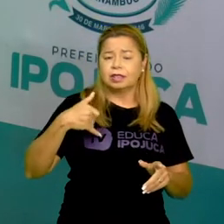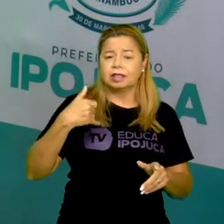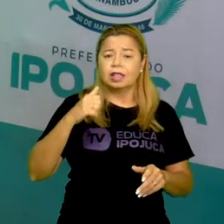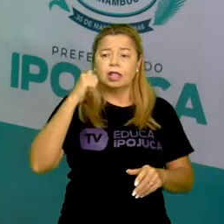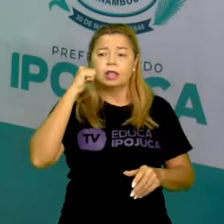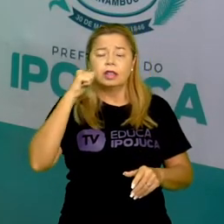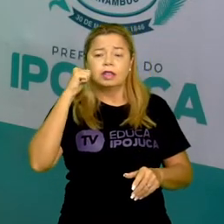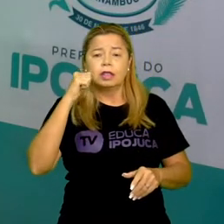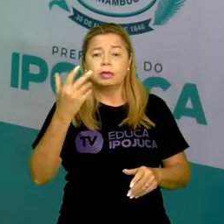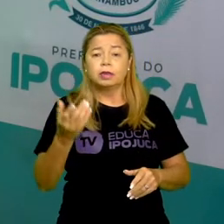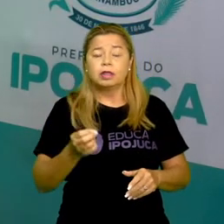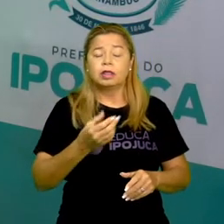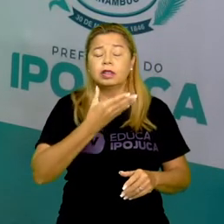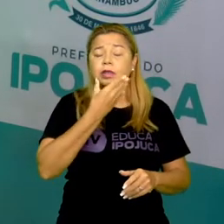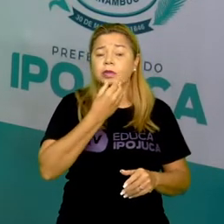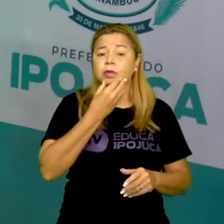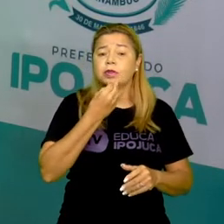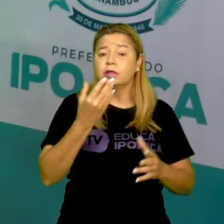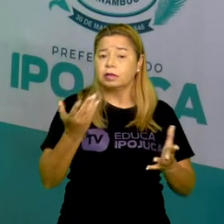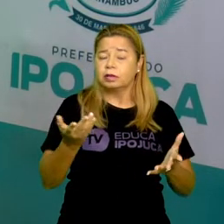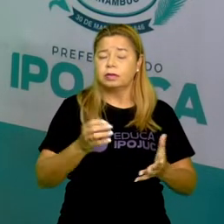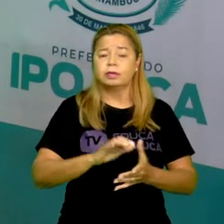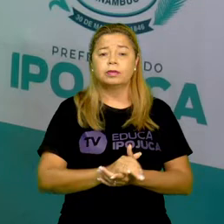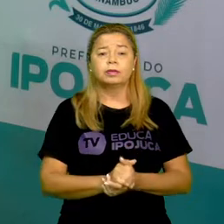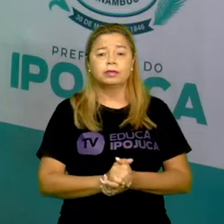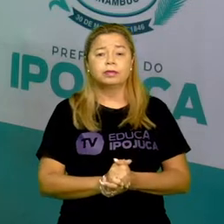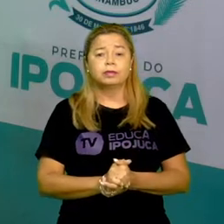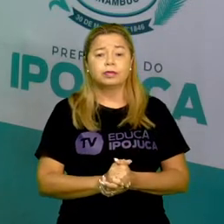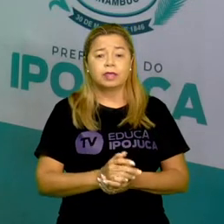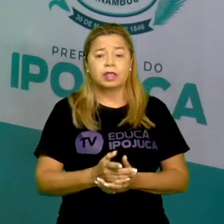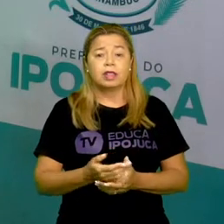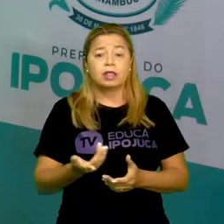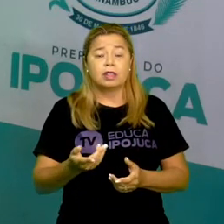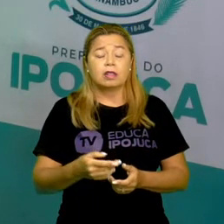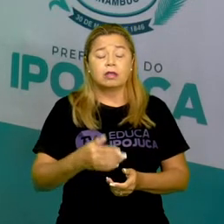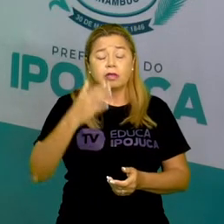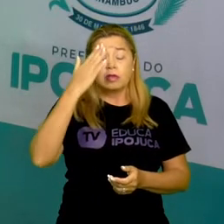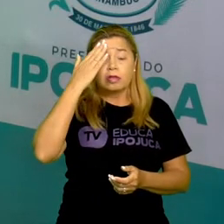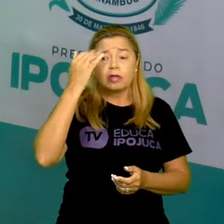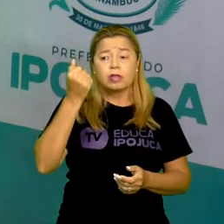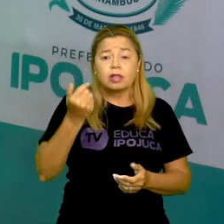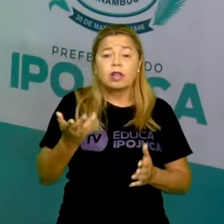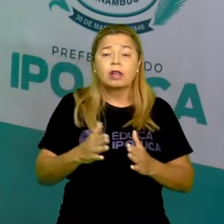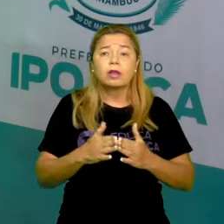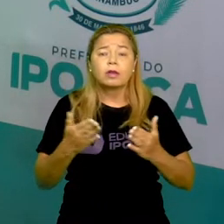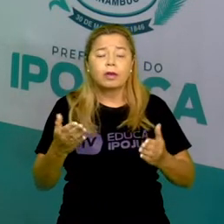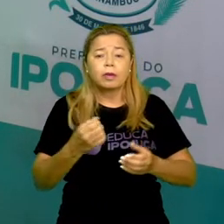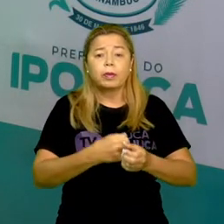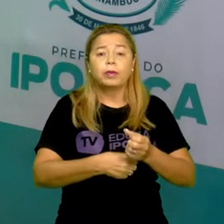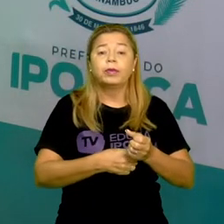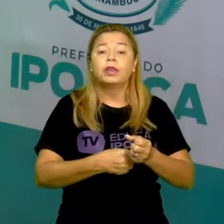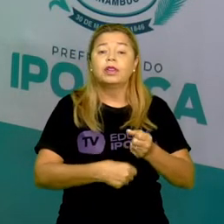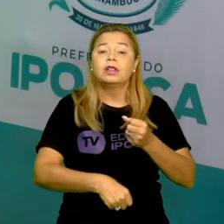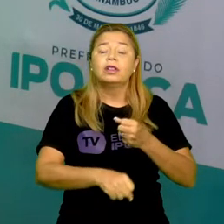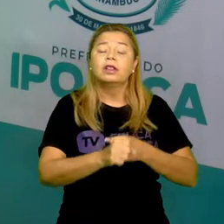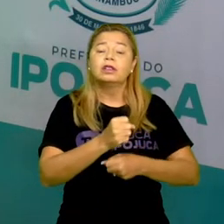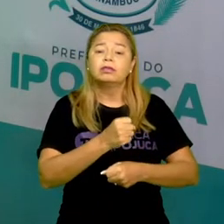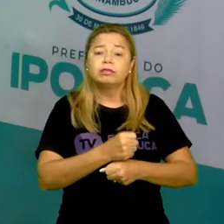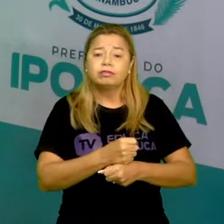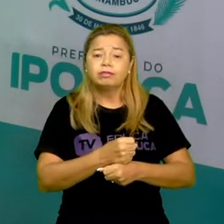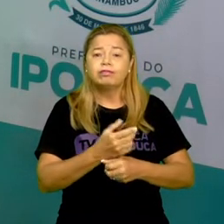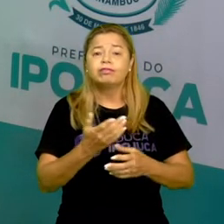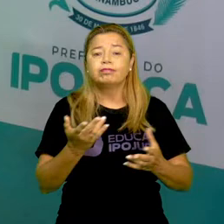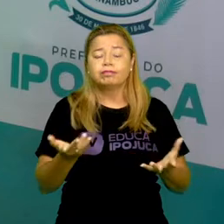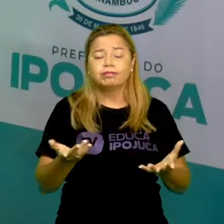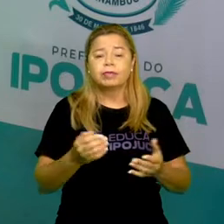Jônatas foi medidas em anos. Pois é. E ano é uma unidade de